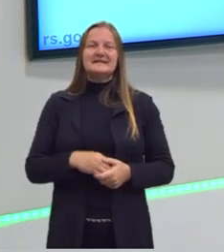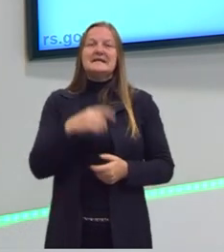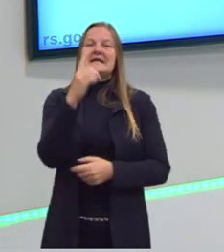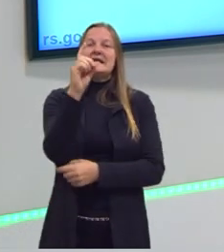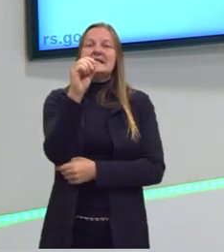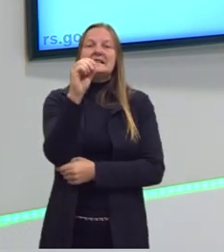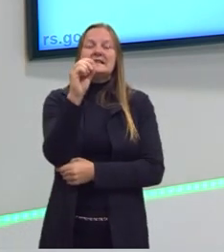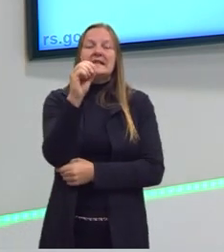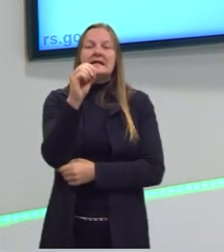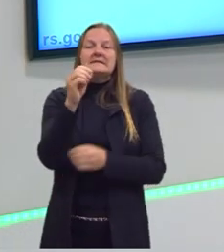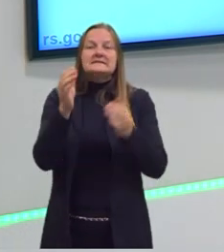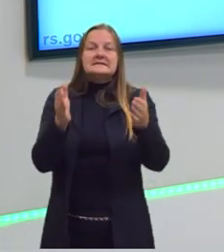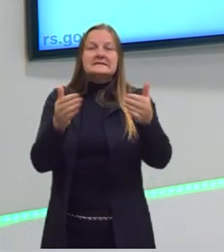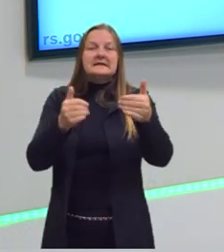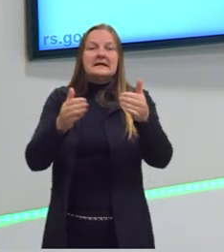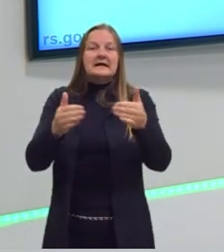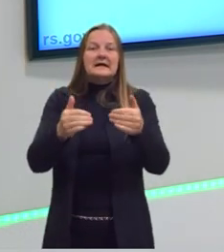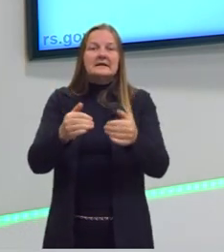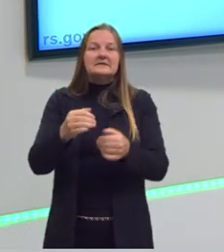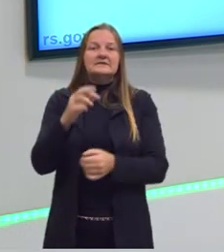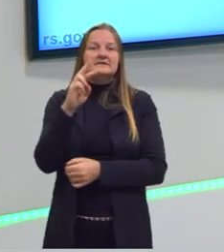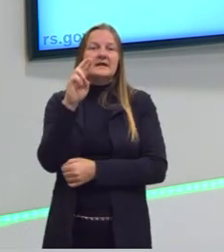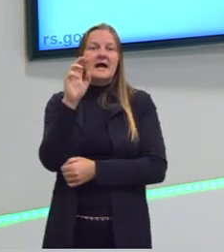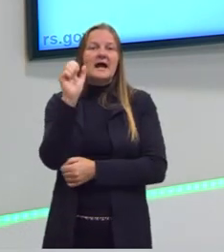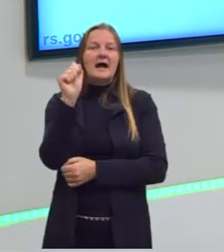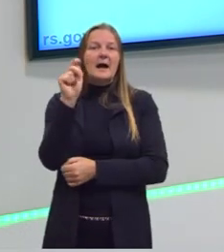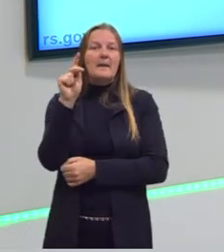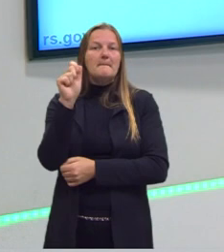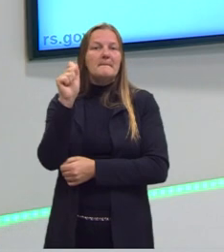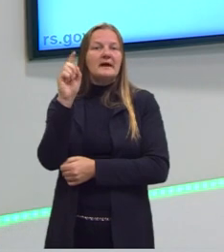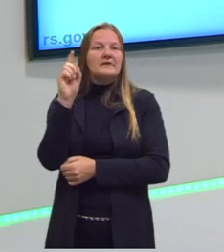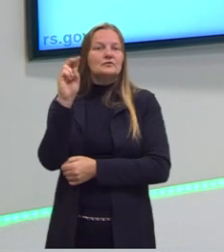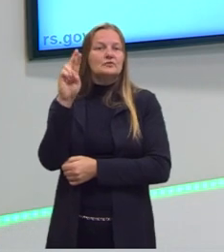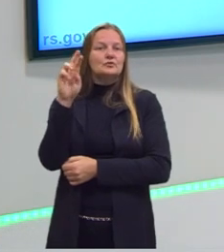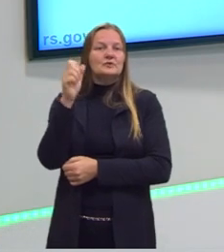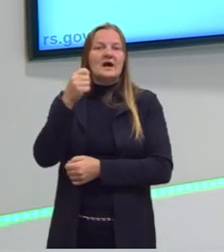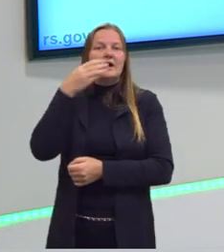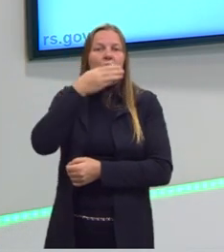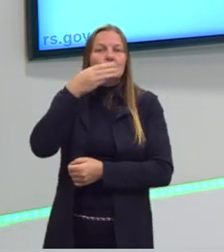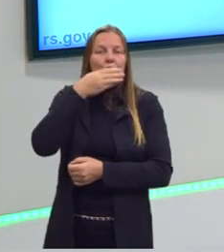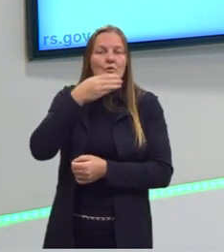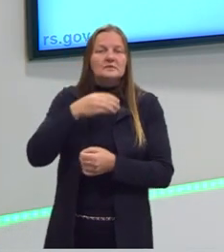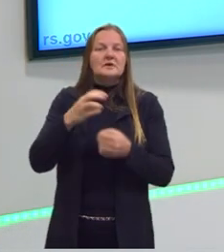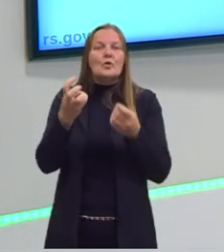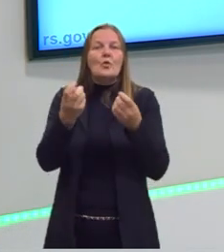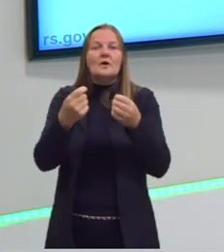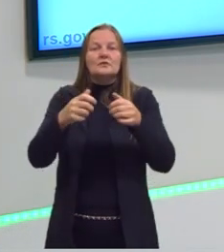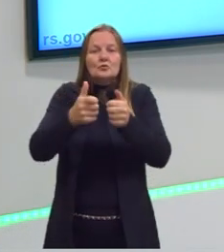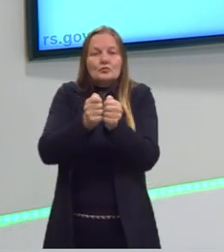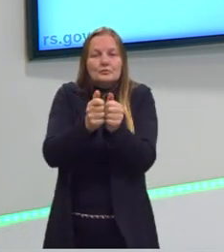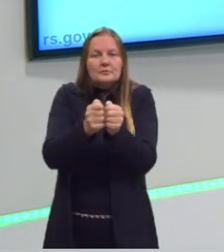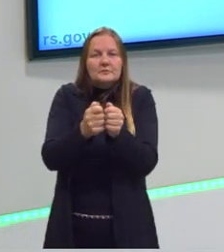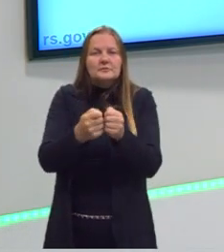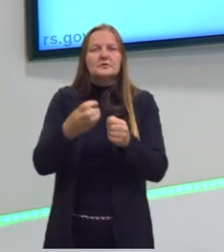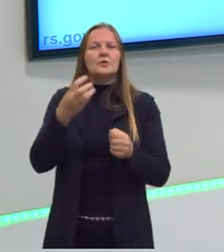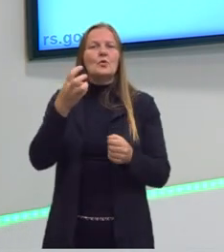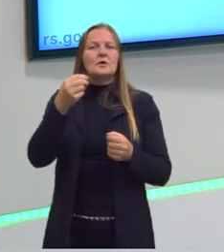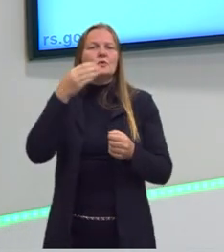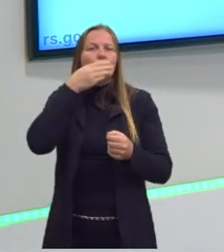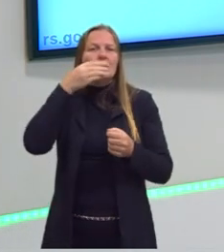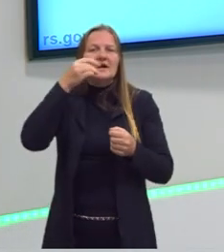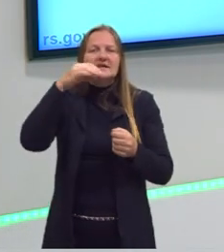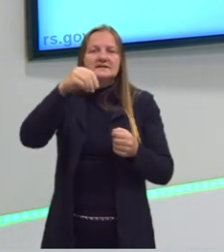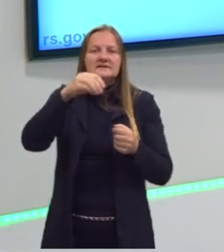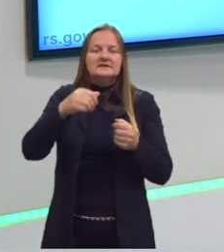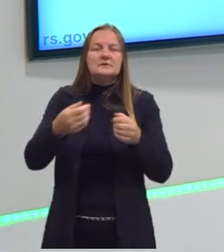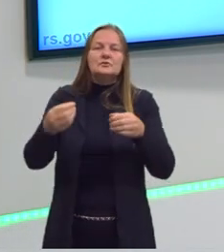caixas de rapadura, de determinada rapadura, eu preciso saber quanto de amendoim, de açúcar, de